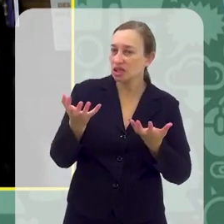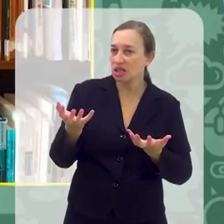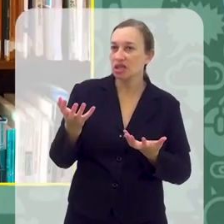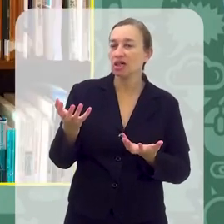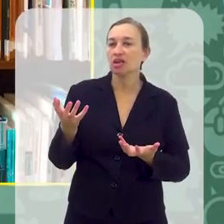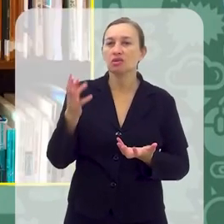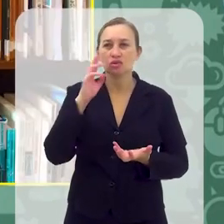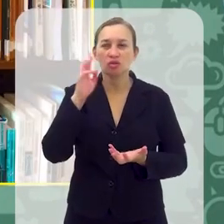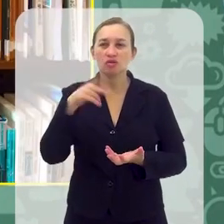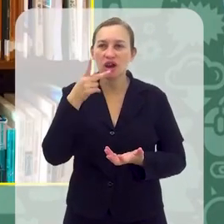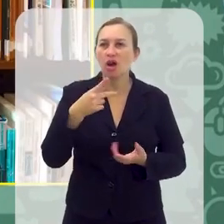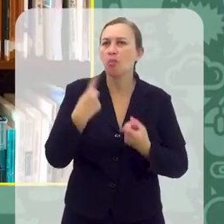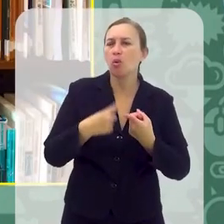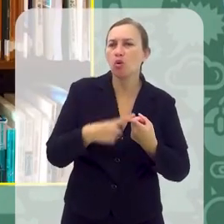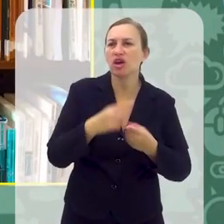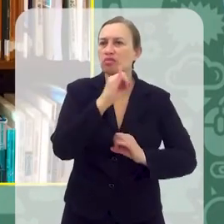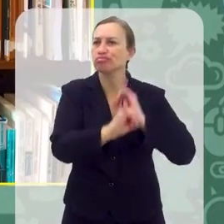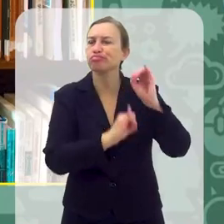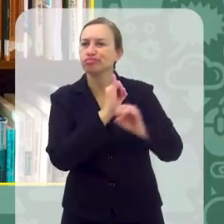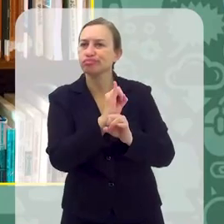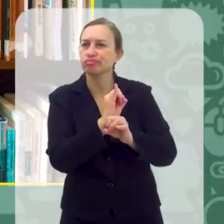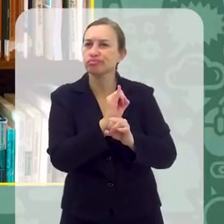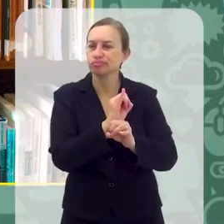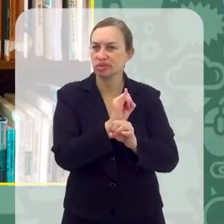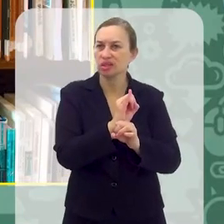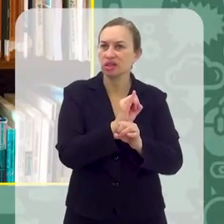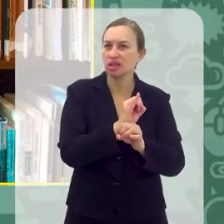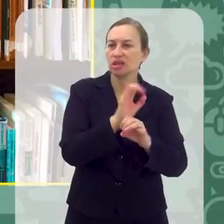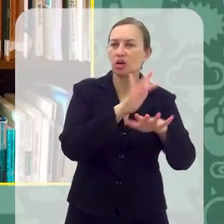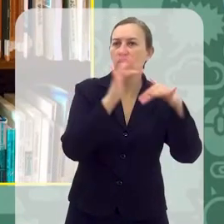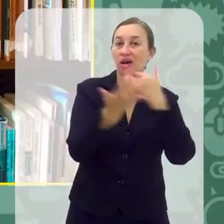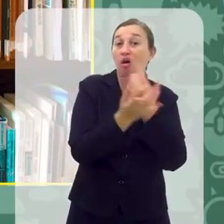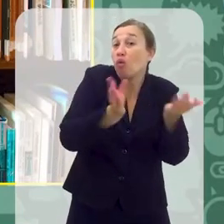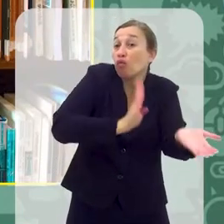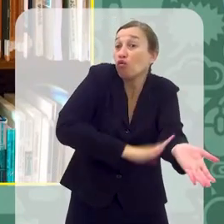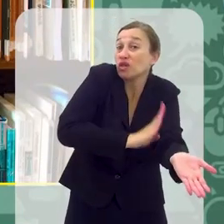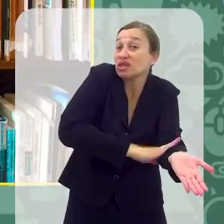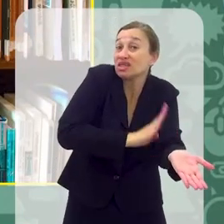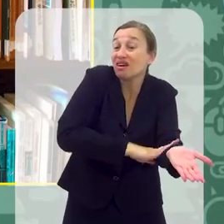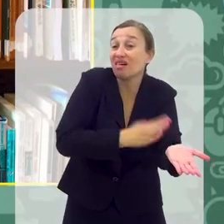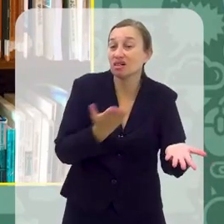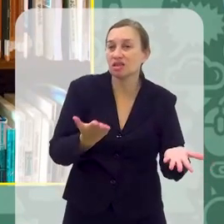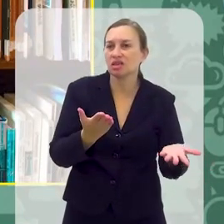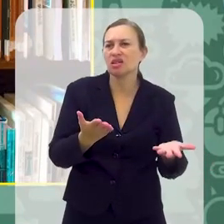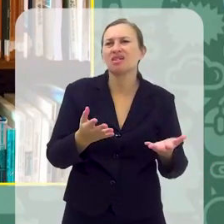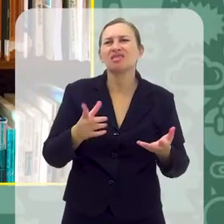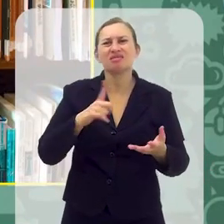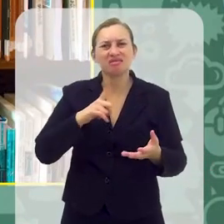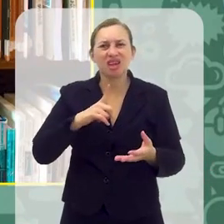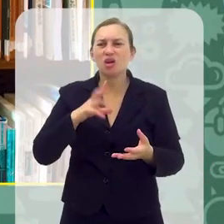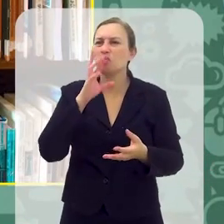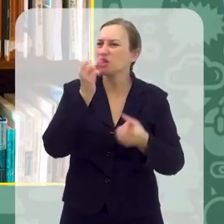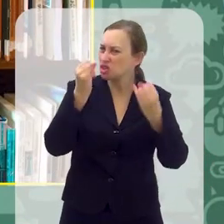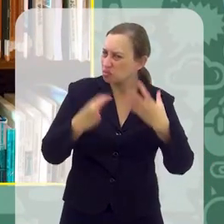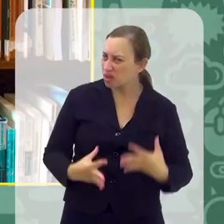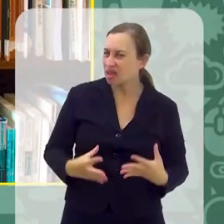eu queria que você falasse para a gente, é, por que que as redes sociais, a internet, ela se torna algo viciante, assim, né, existe uma